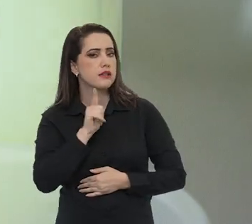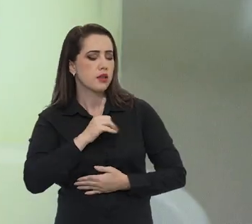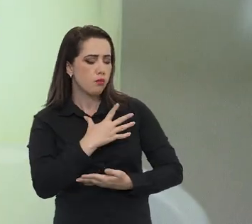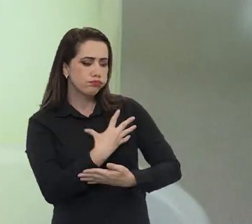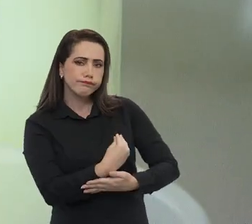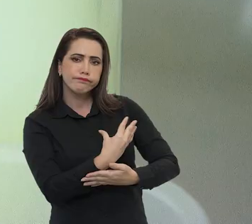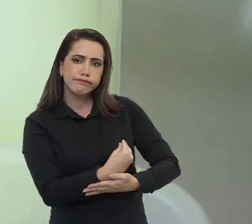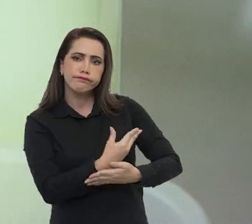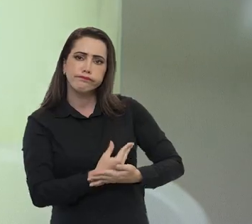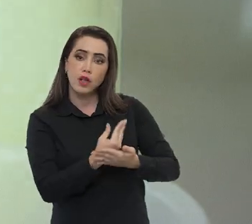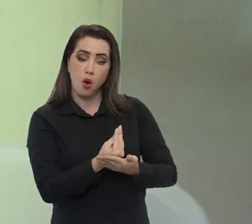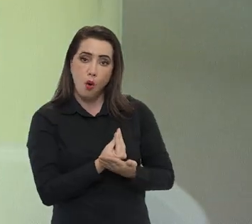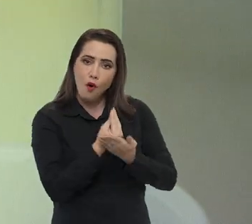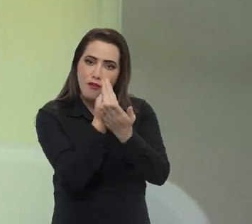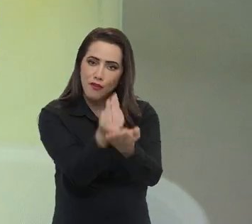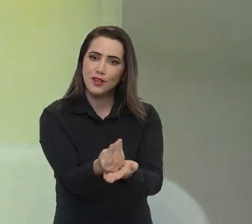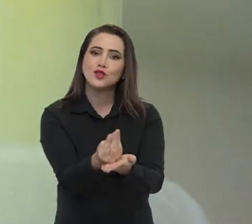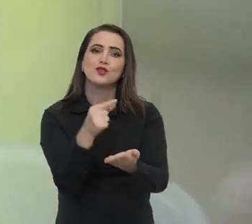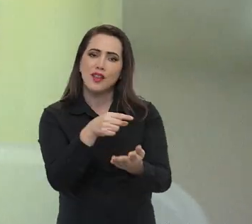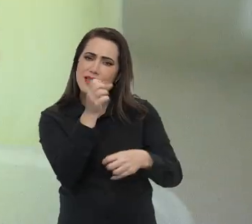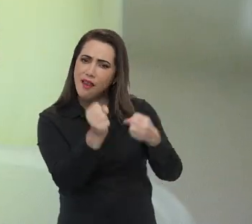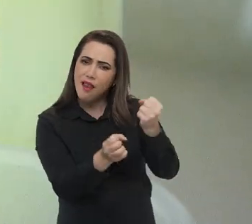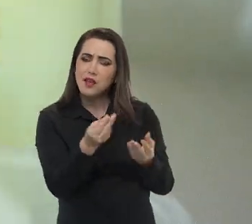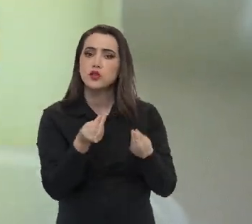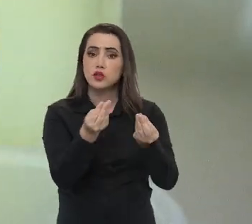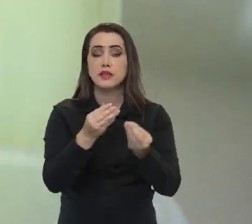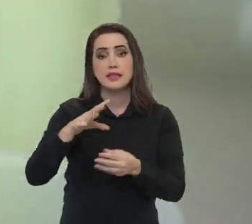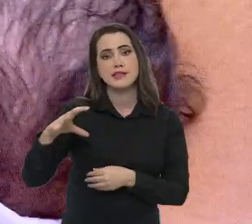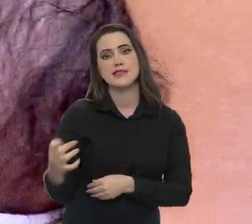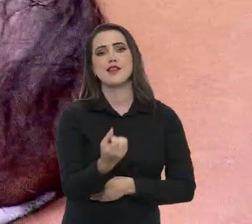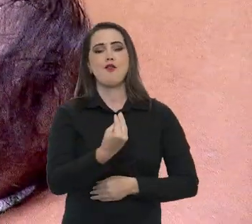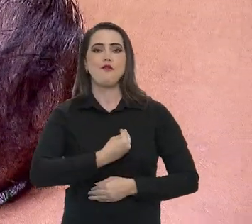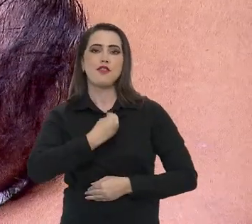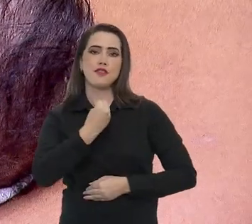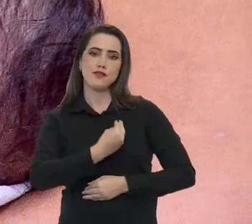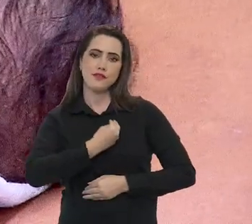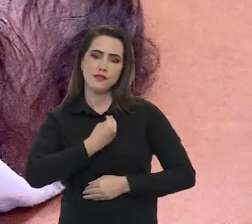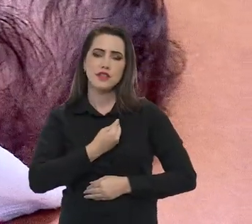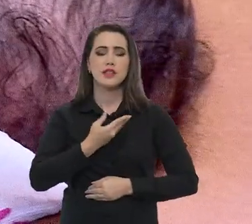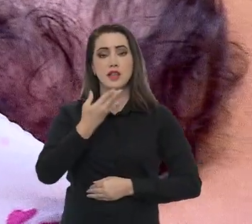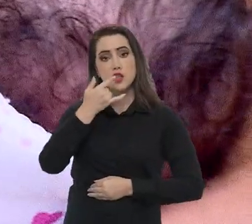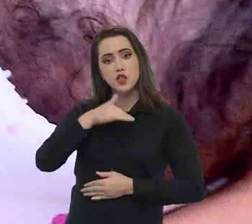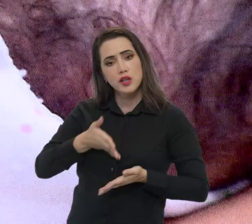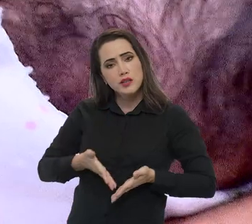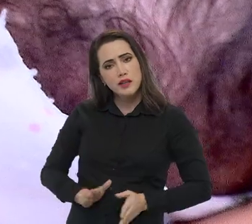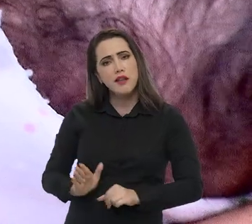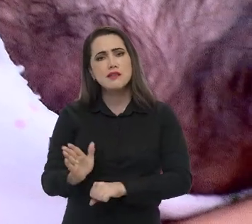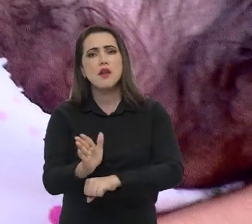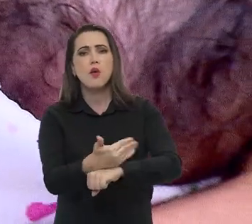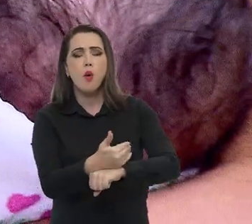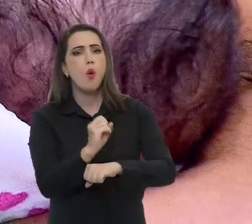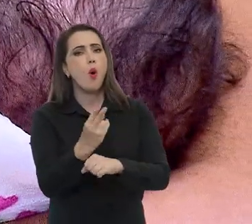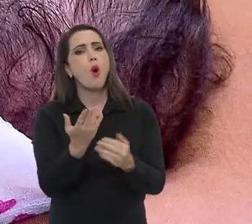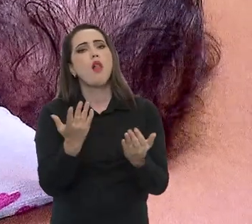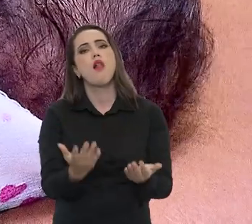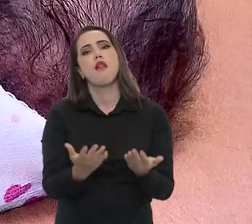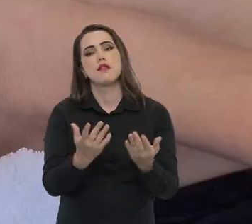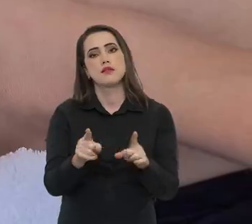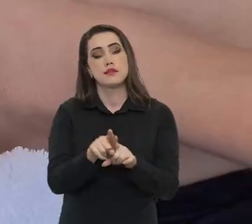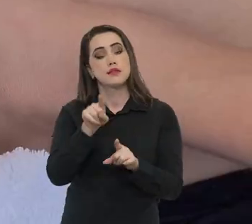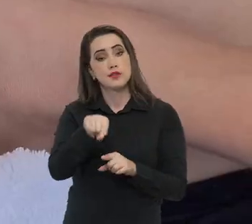ideia é incentivar mulheres que amamentam a doar leite, alimento fundamental para salvar vidas de recém-nascidos prematuros